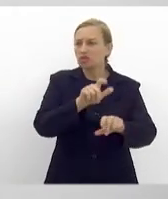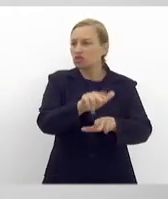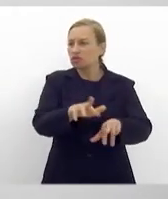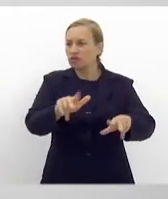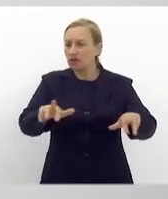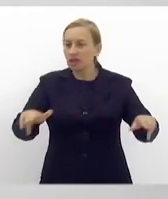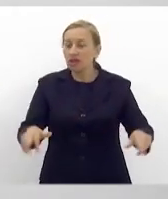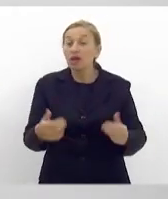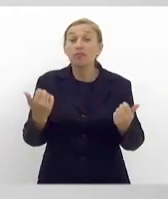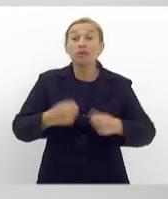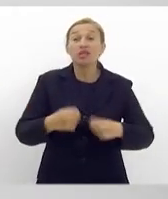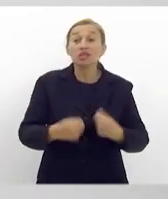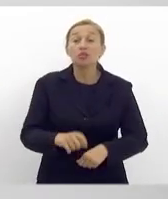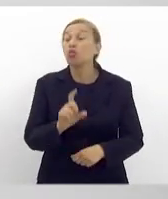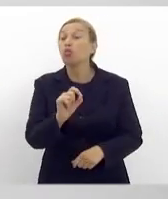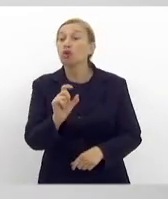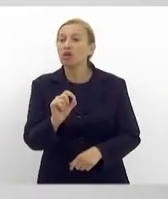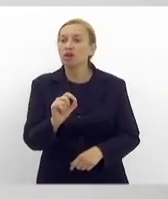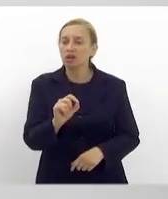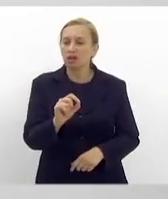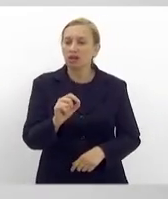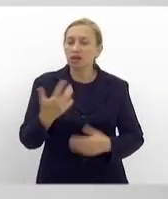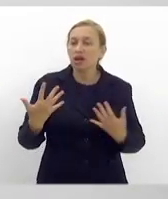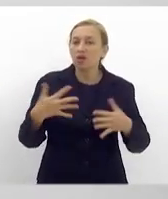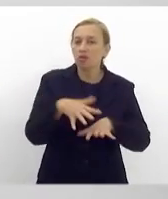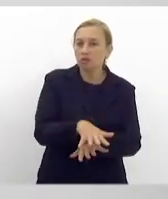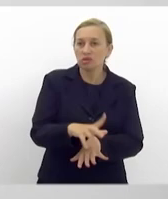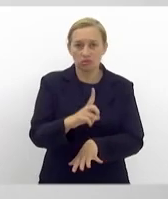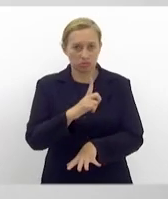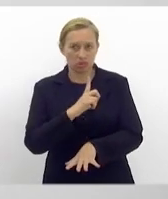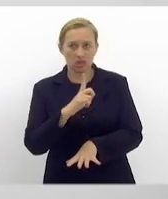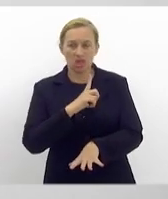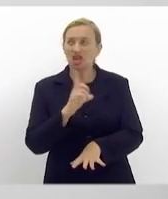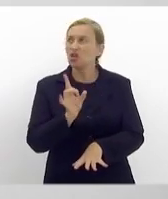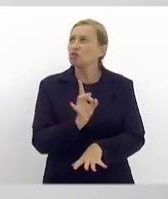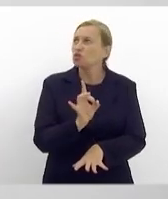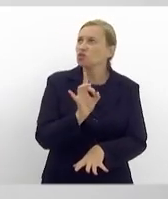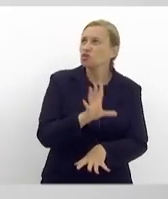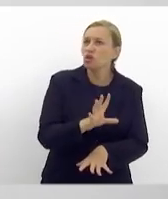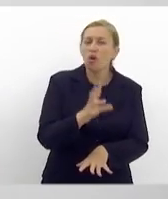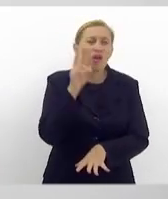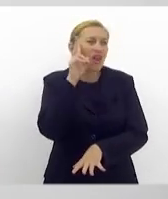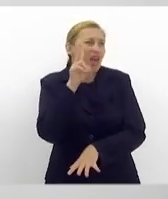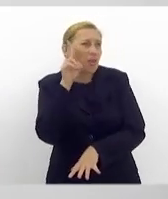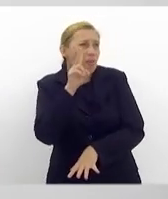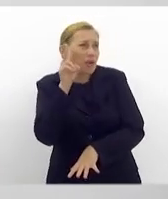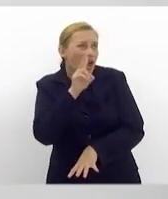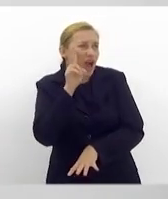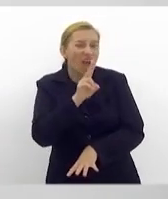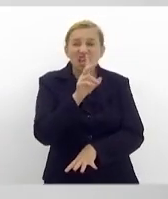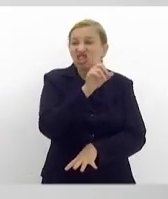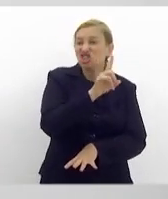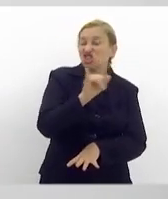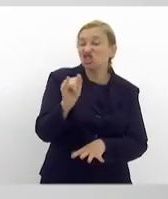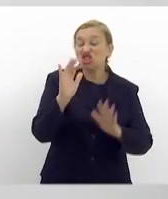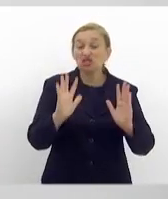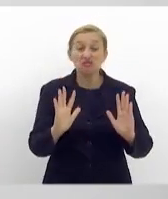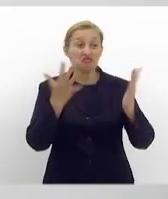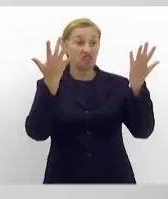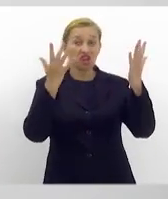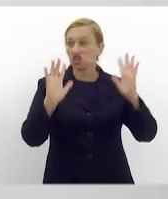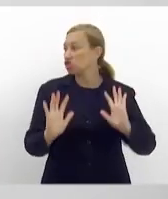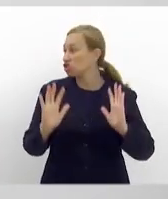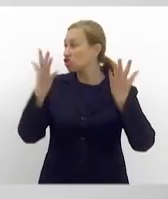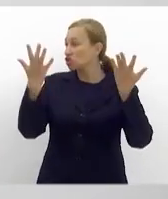precisamos? Precisamos garantir, de fato, a inclusão, para que ela não seja só lembrada em datas comemorativas,